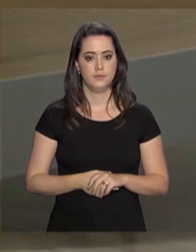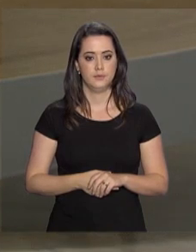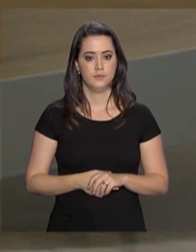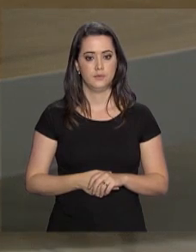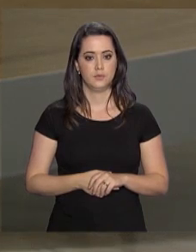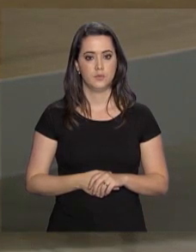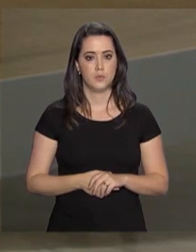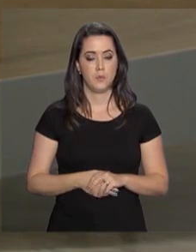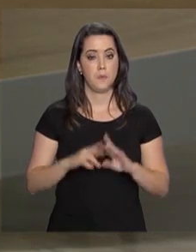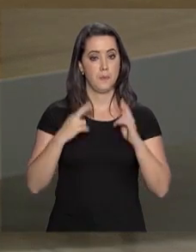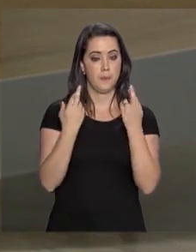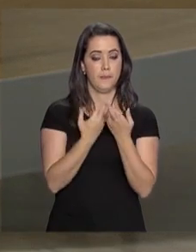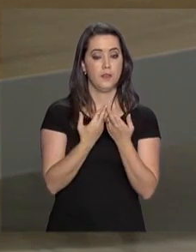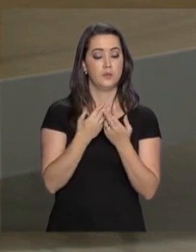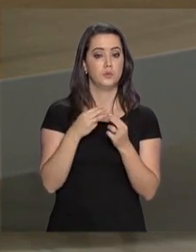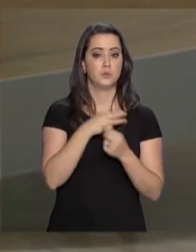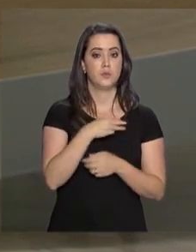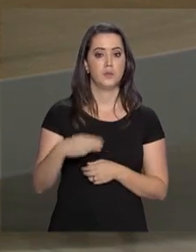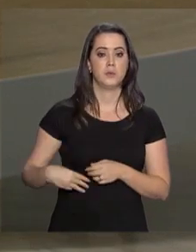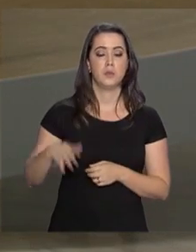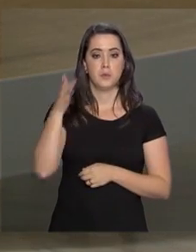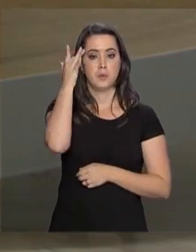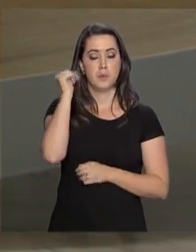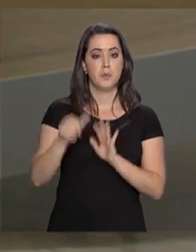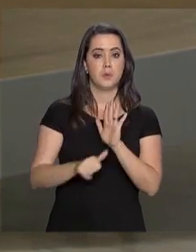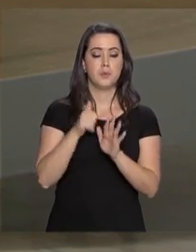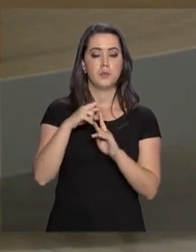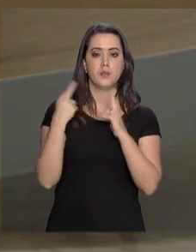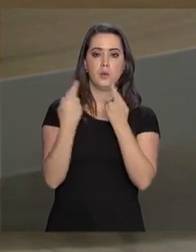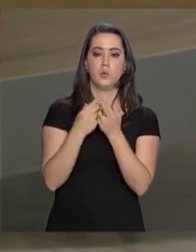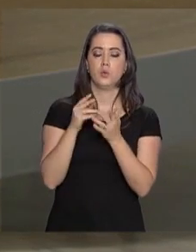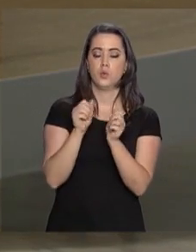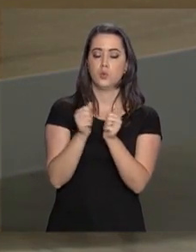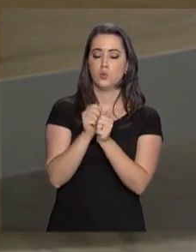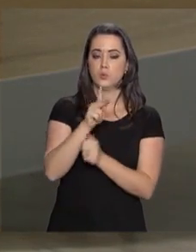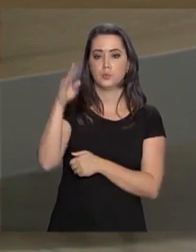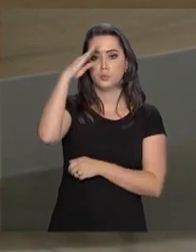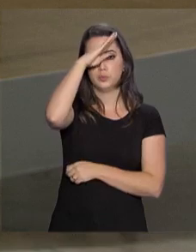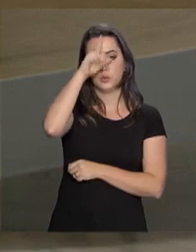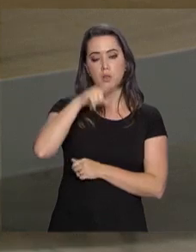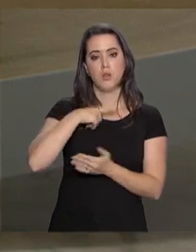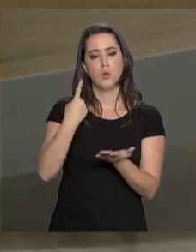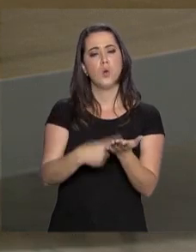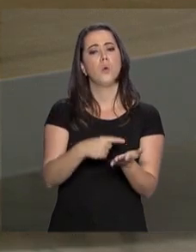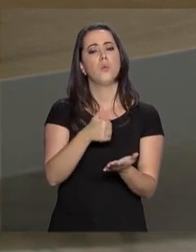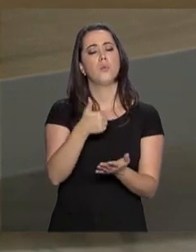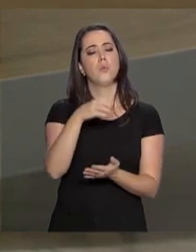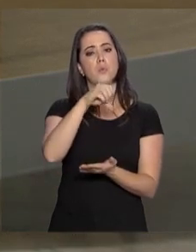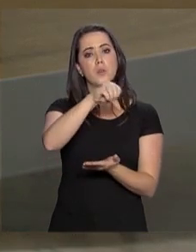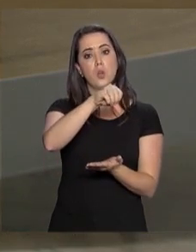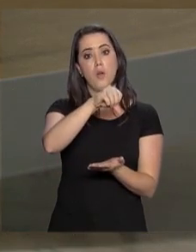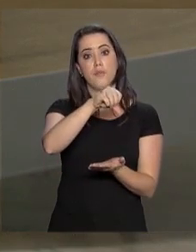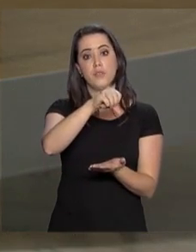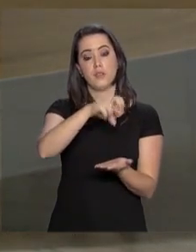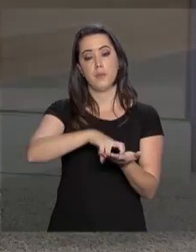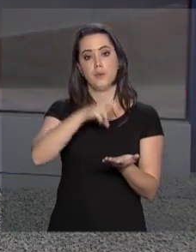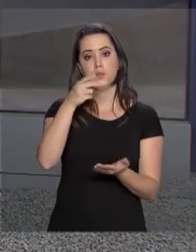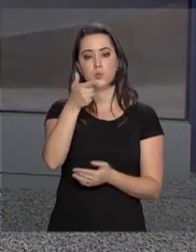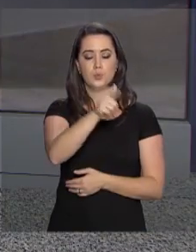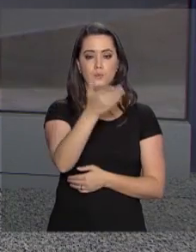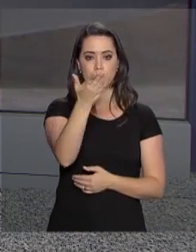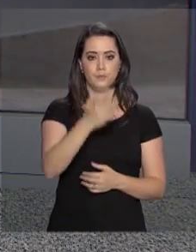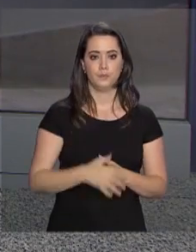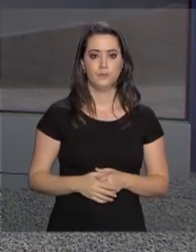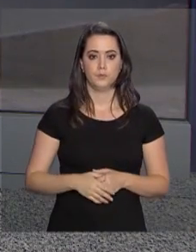A União Ministerial amanhã, a primeira com o presidente Jair Bolsonaro, está marcada para as nove da manhã. Eu volto com